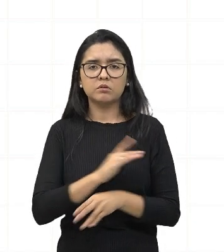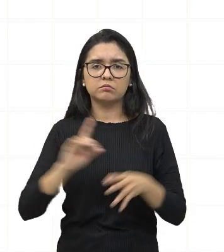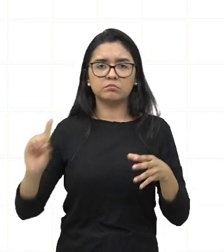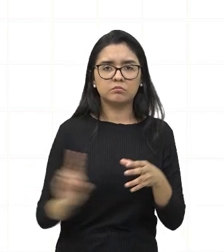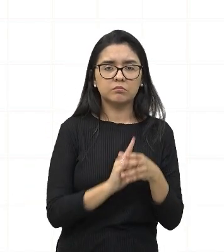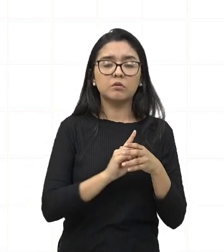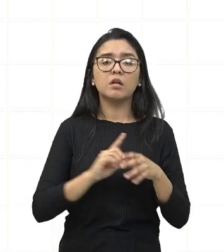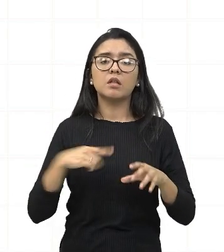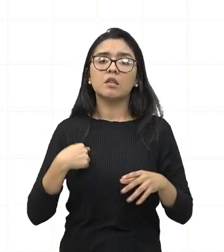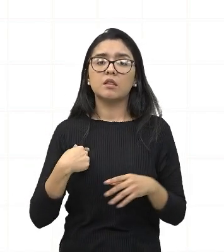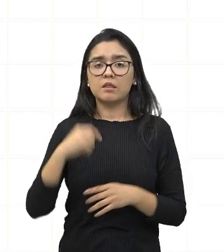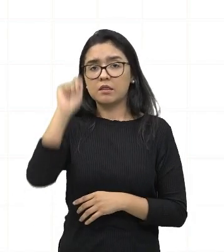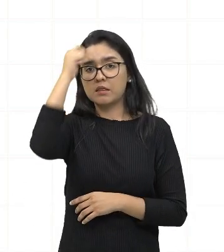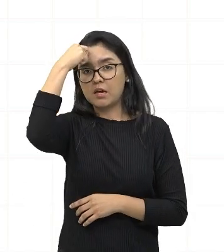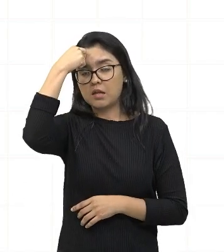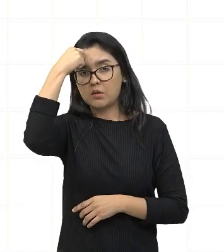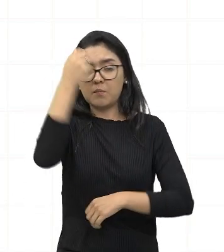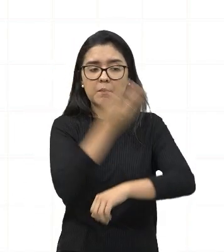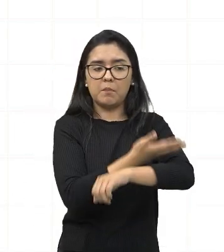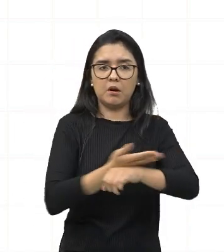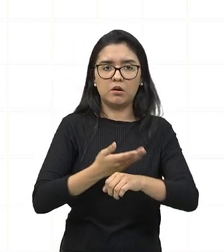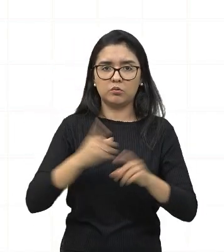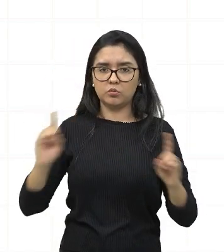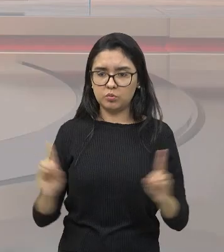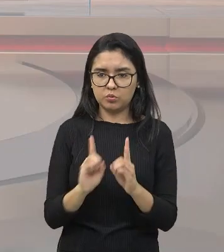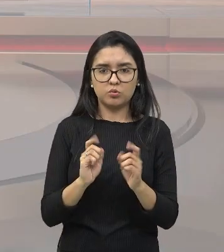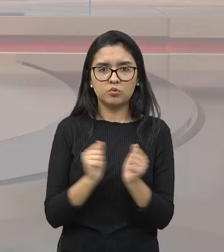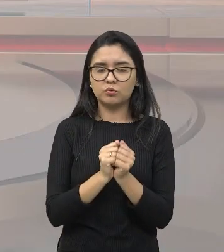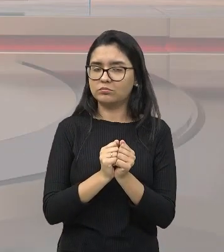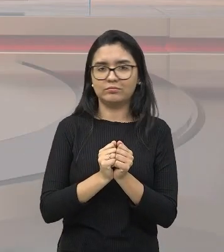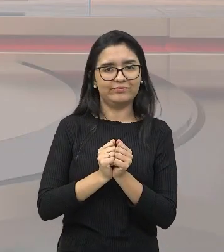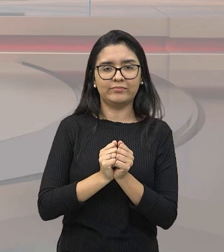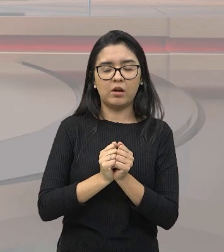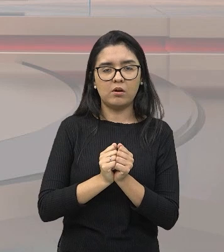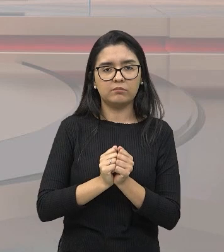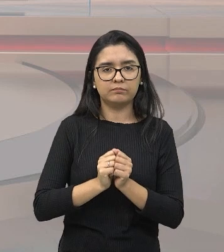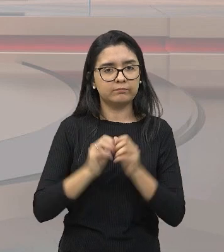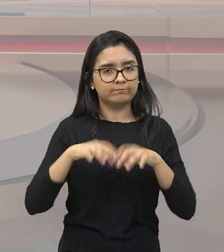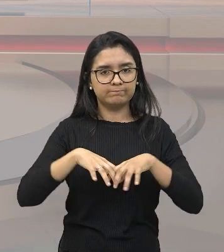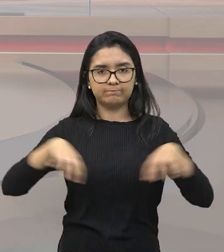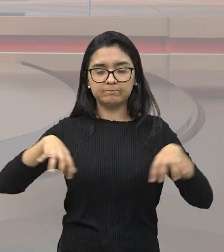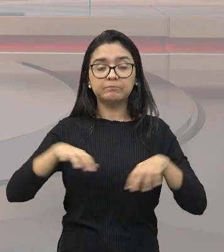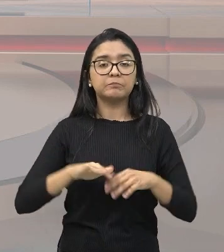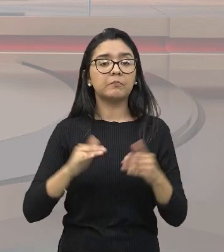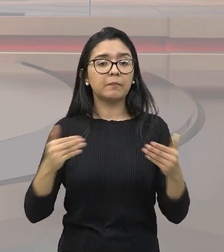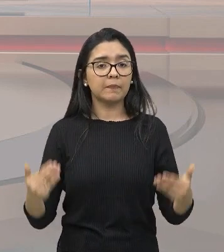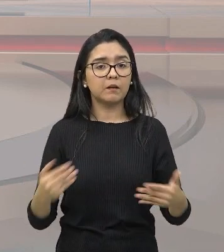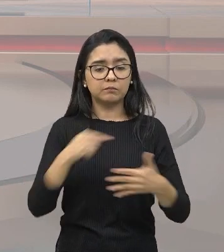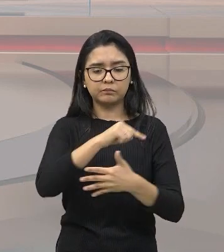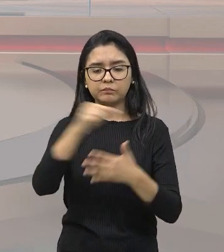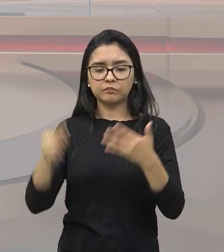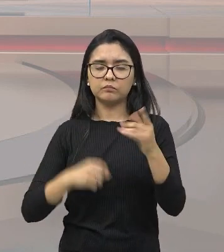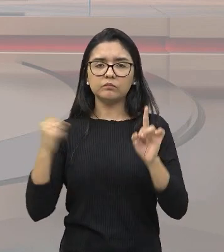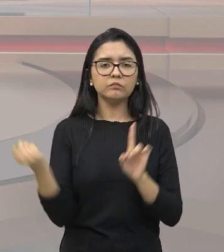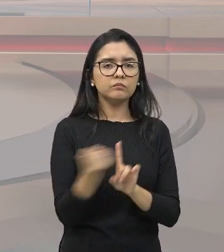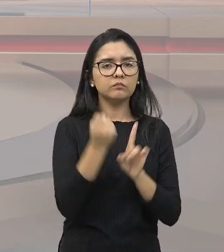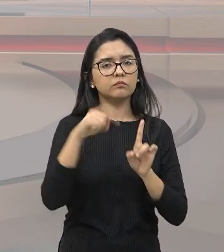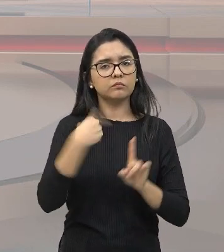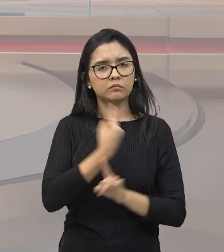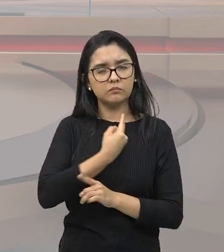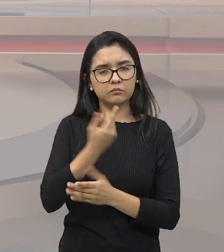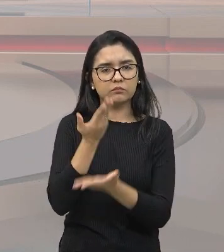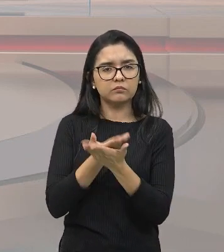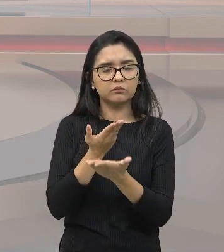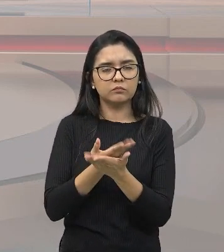negros e brancos não frequentam o mesmo espaço. Ok? Então, são alguns desses impactos que nós verificamos agora